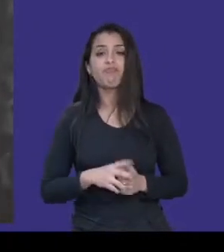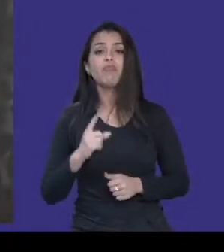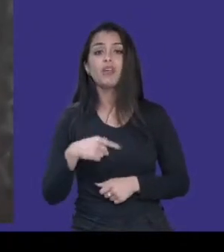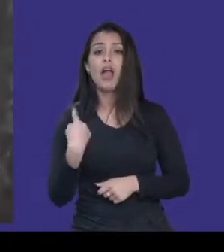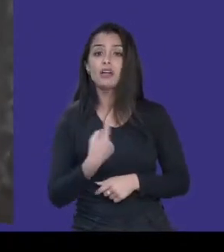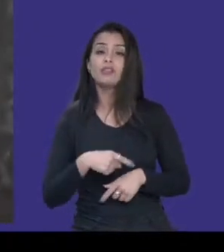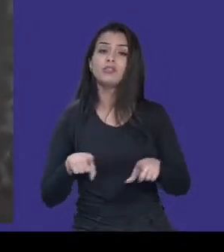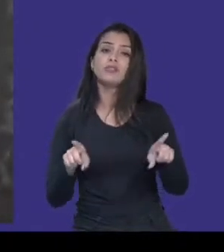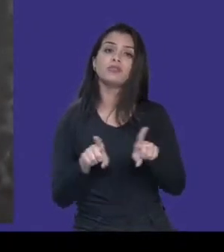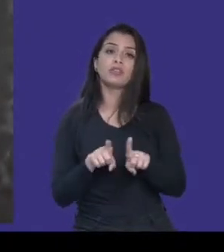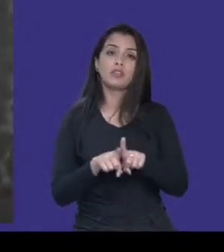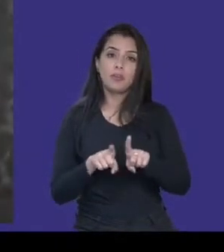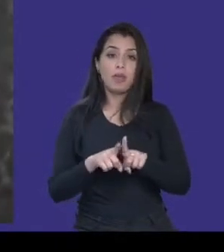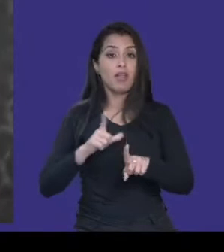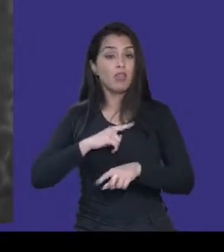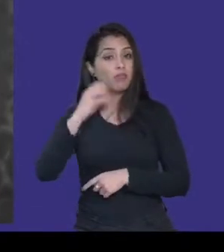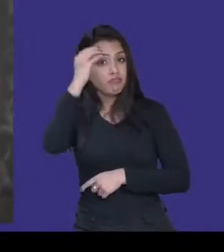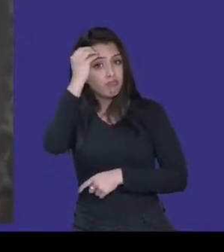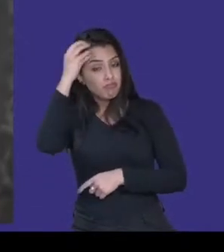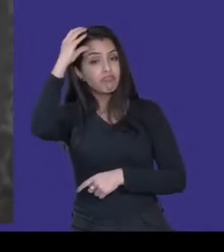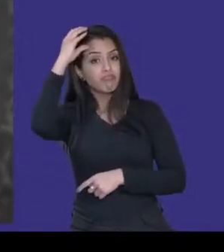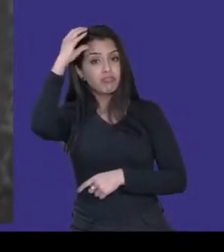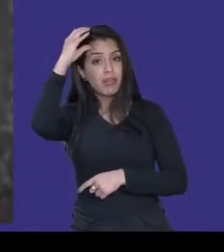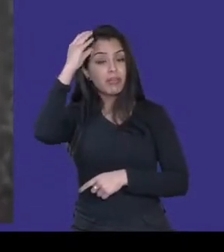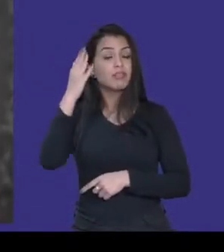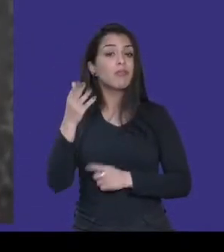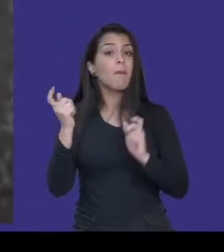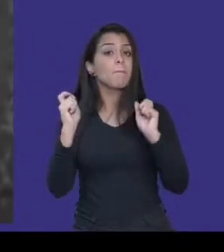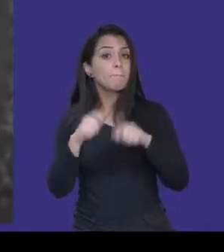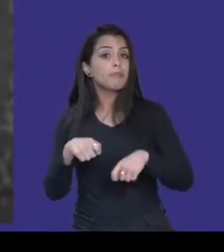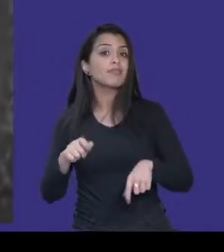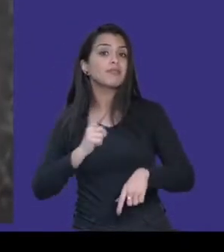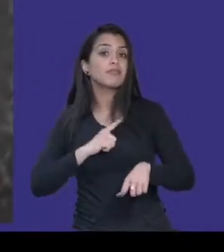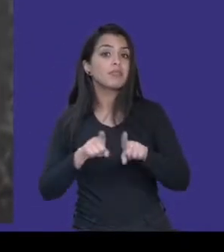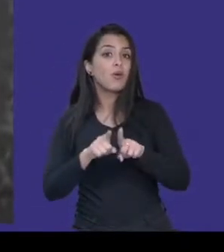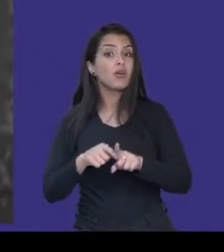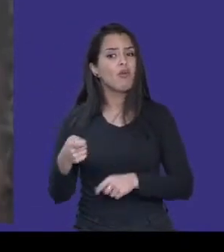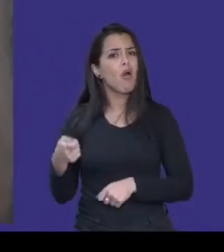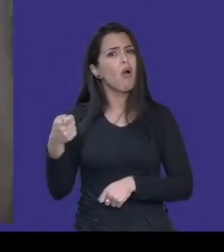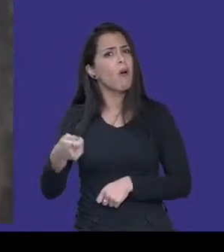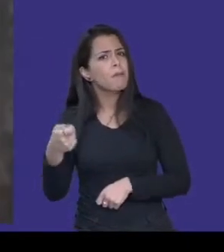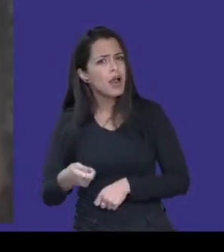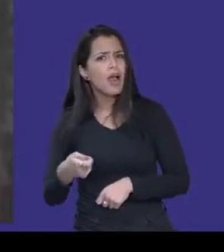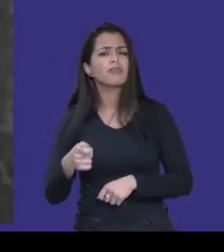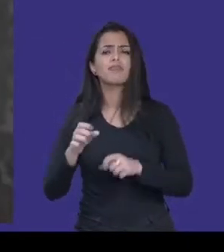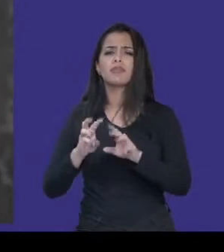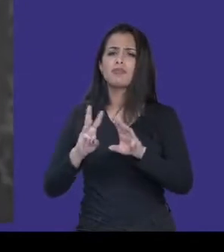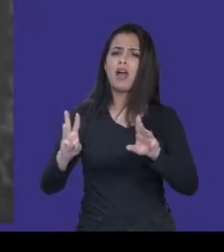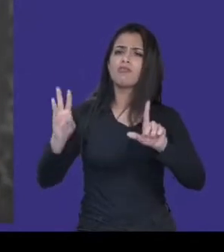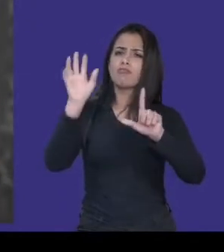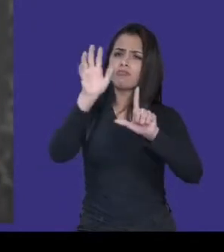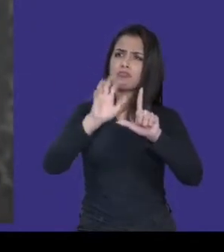a partir do momento que a gente tem conhecimento, a gente pode o quê? Cobrar sites, páginas, canais de streaming, plataformas EADs,